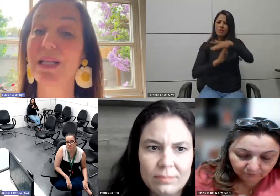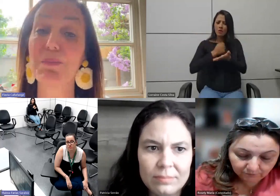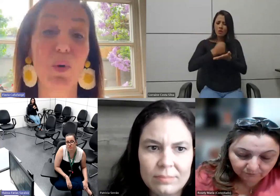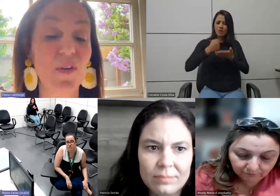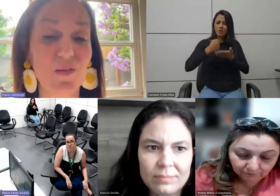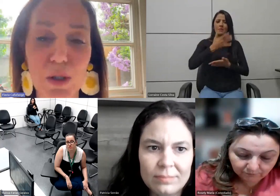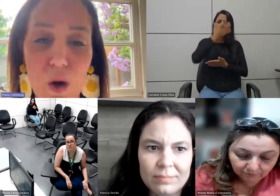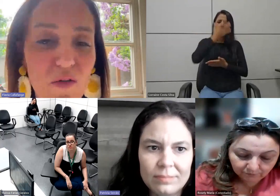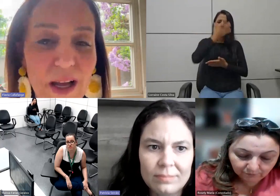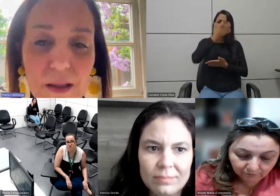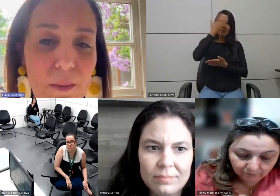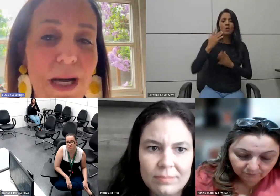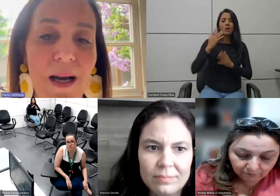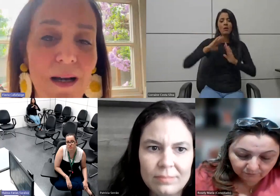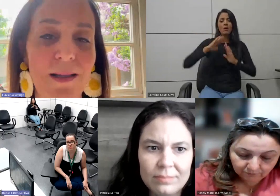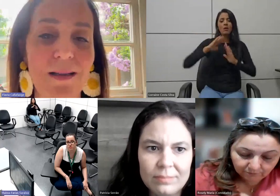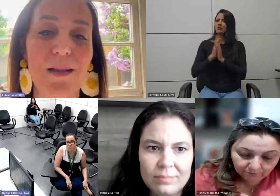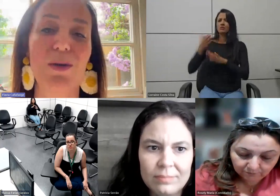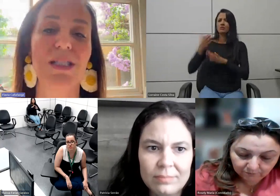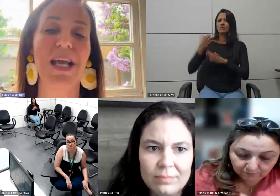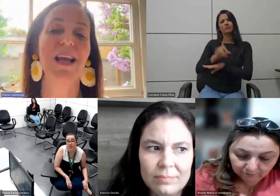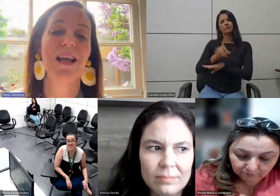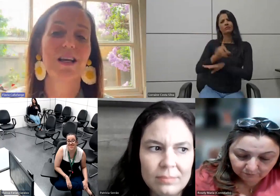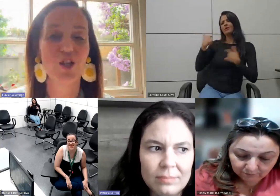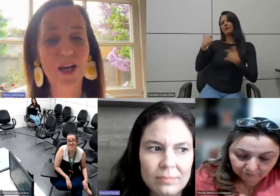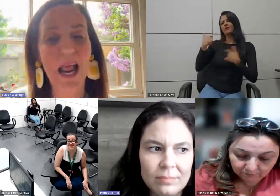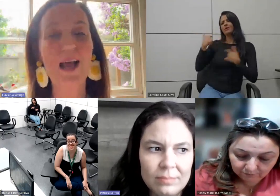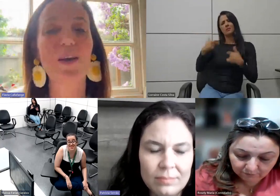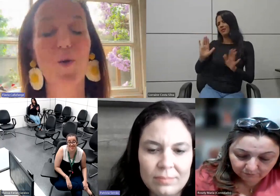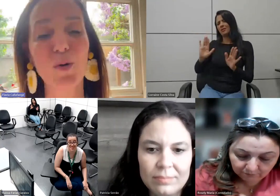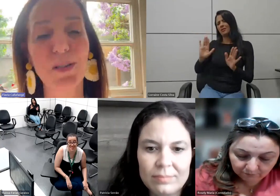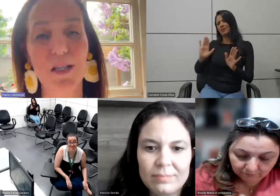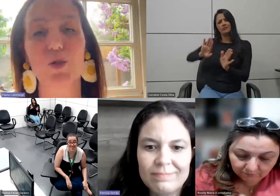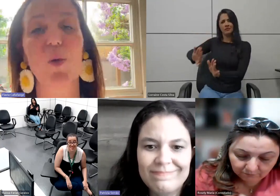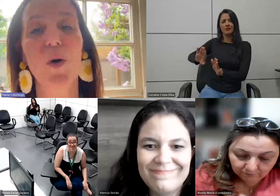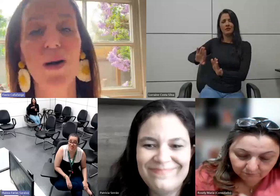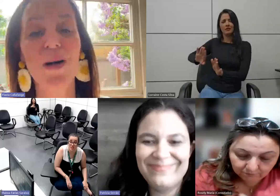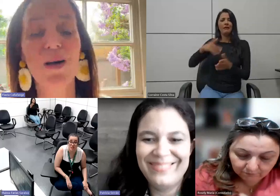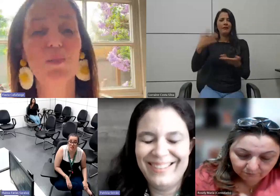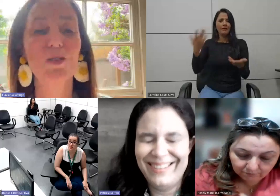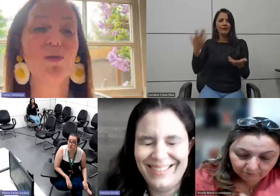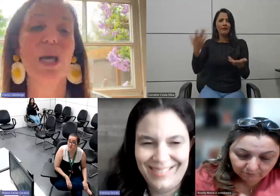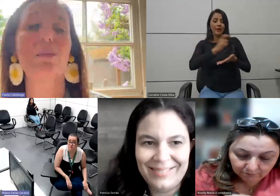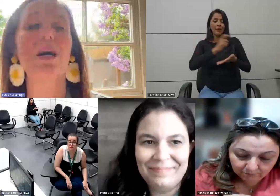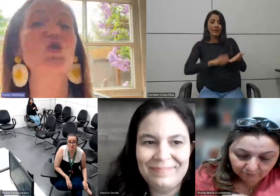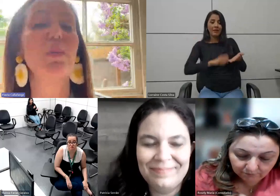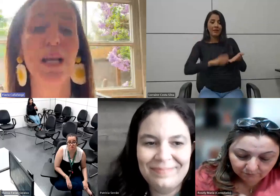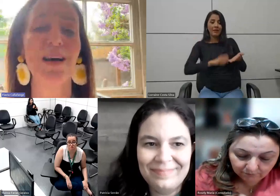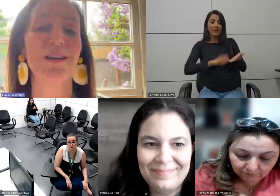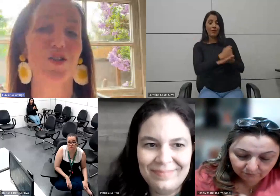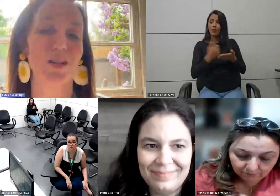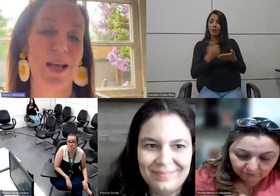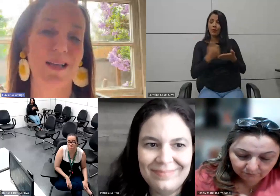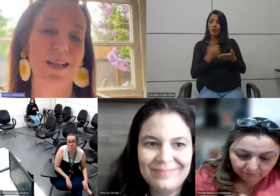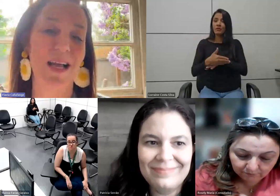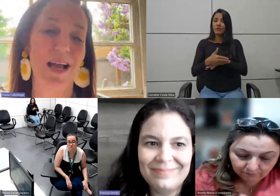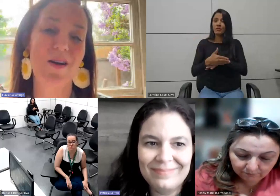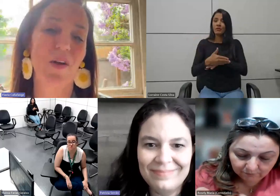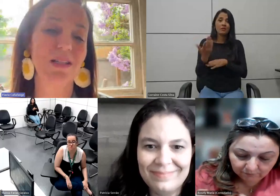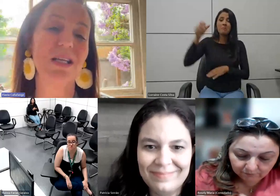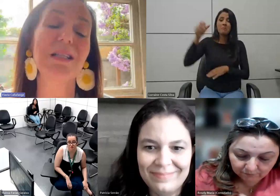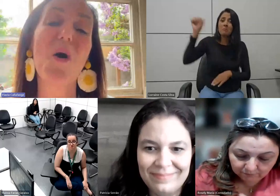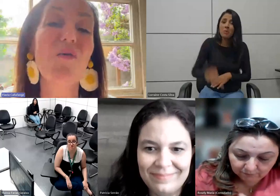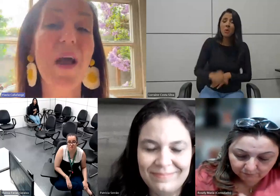pessoas e pedem por favor não venha trabalhar então assim escreve que contratou mas o que que é mais humilhante né